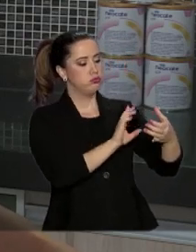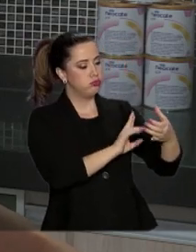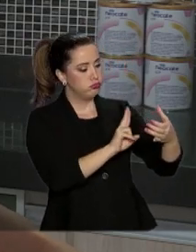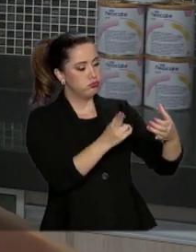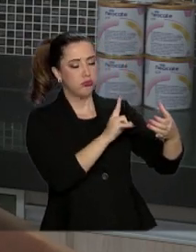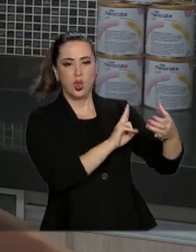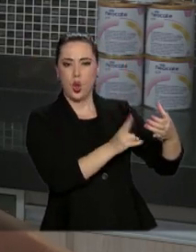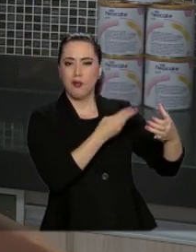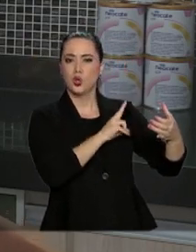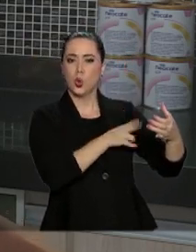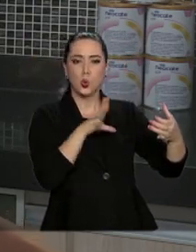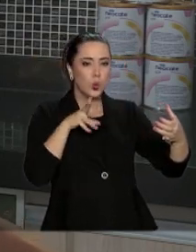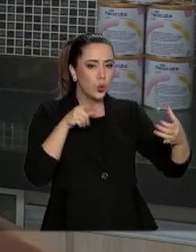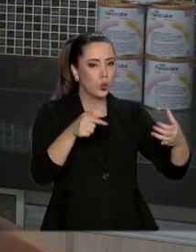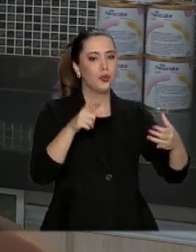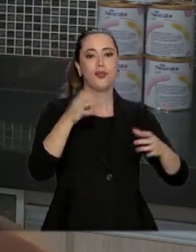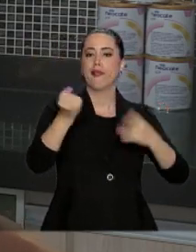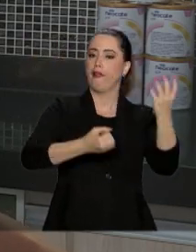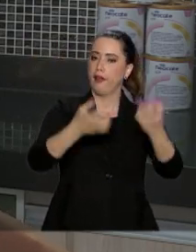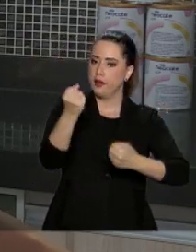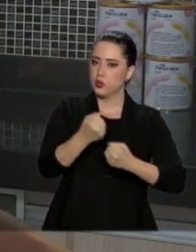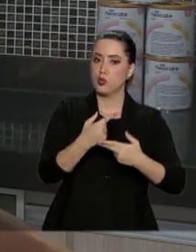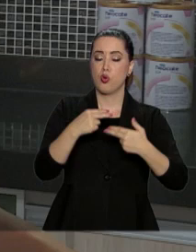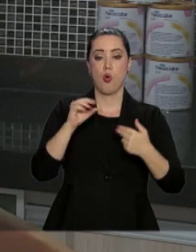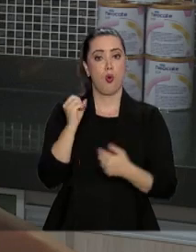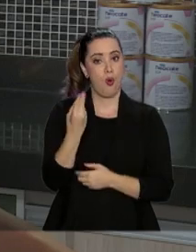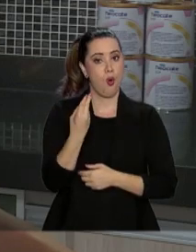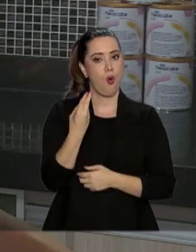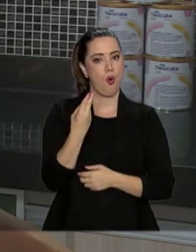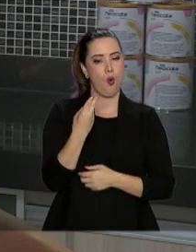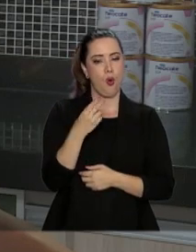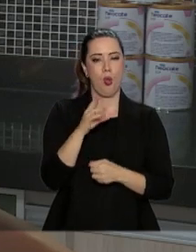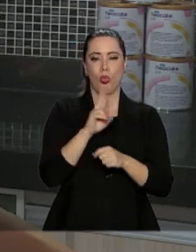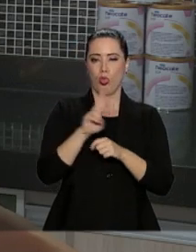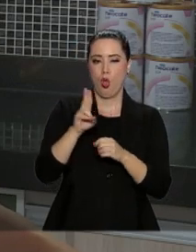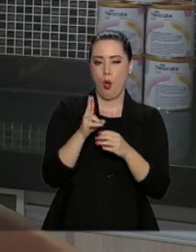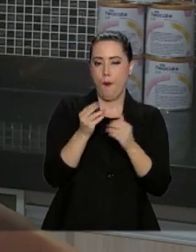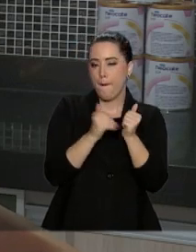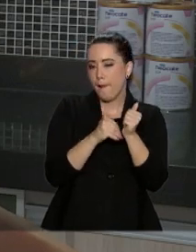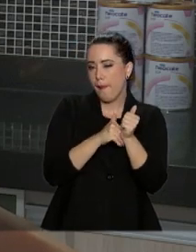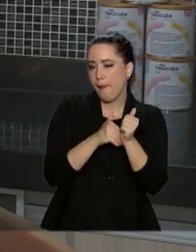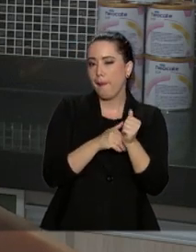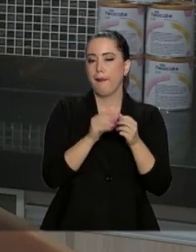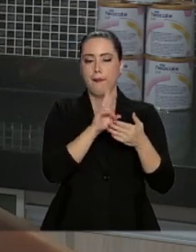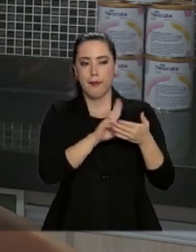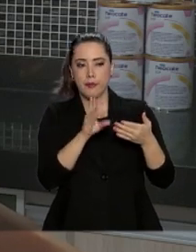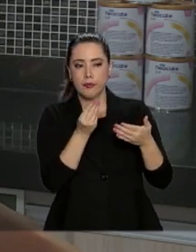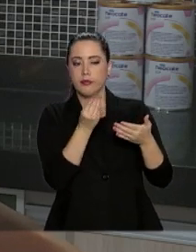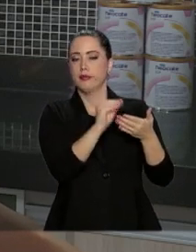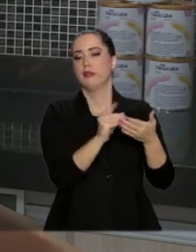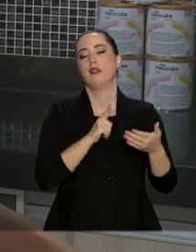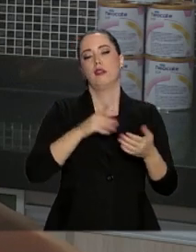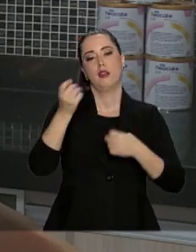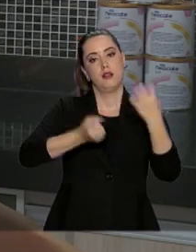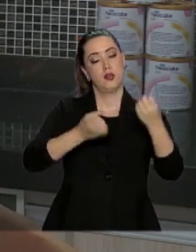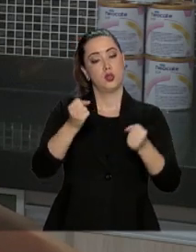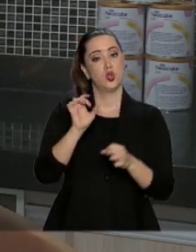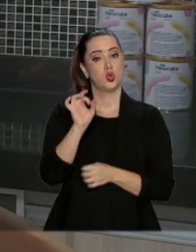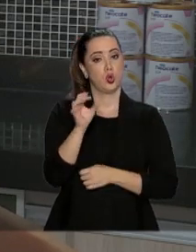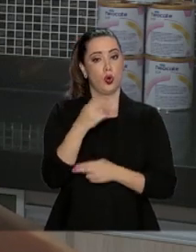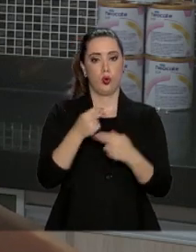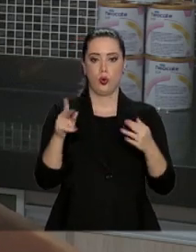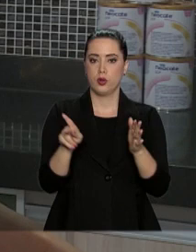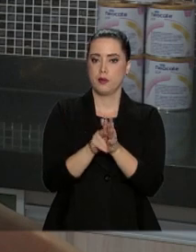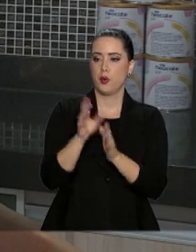tem lactose, tudo tem leite, ou coisas com nome disfarçado, que também vão ser leite e soja. Então, ela vai comer só frutas,